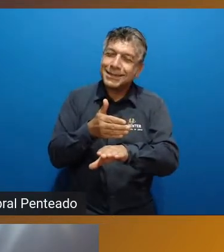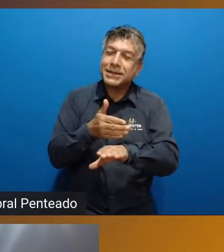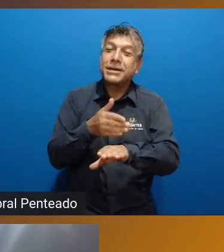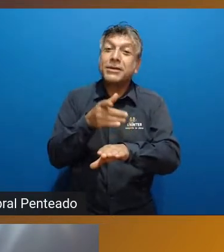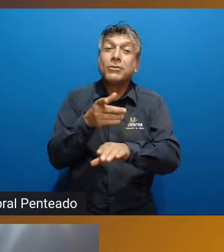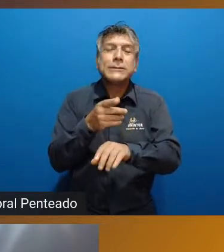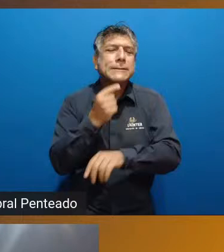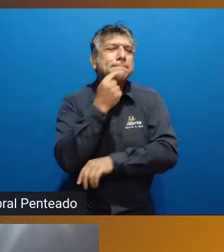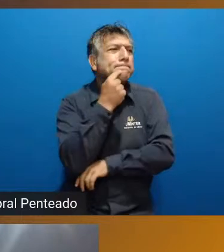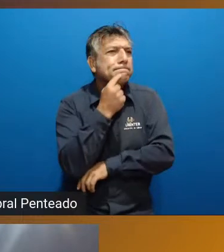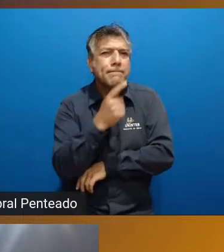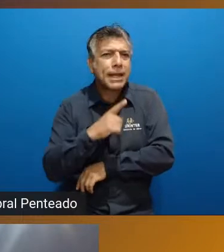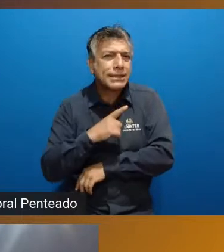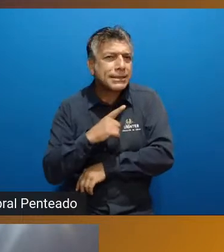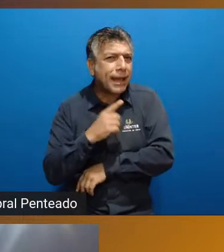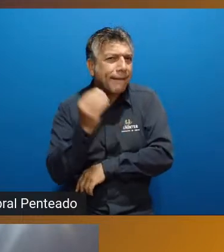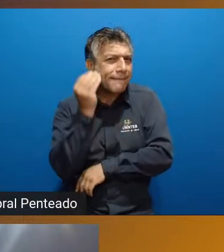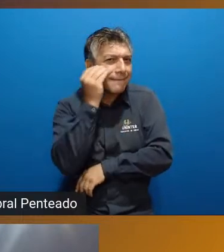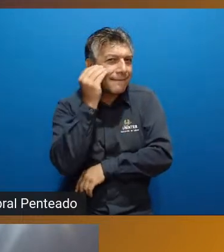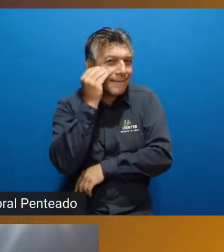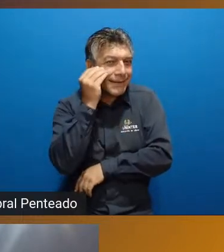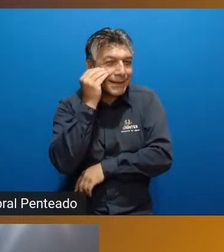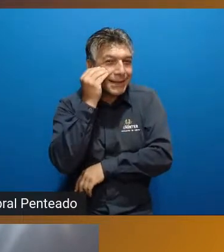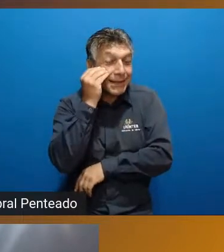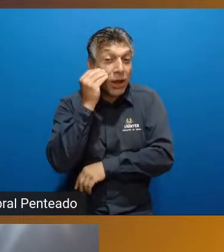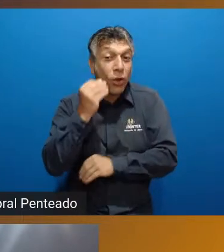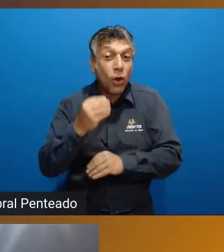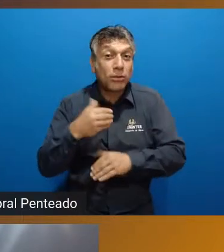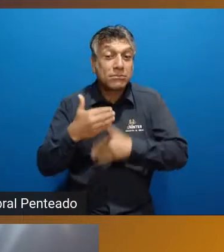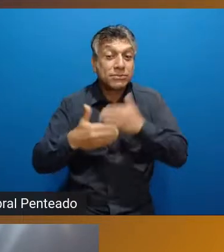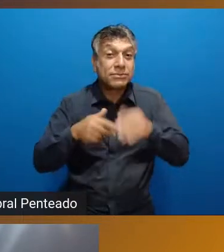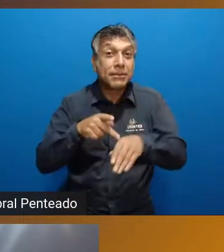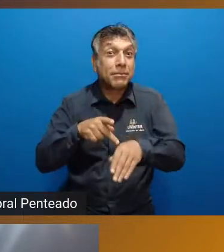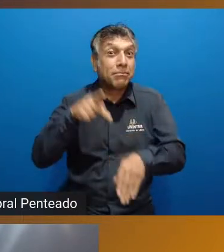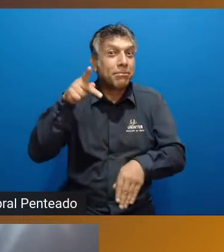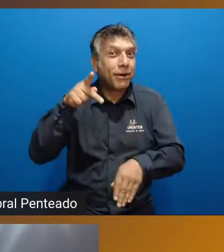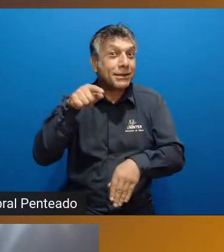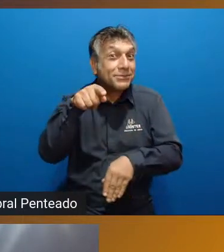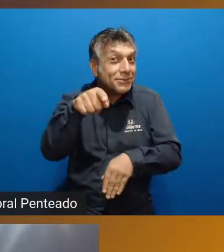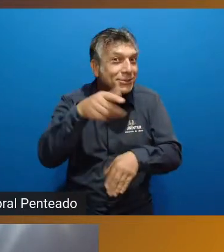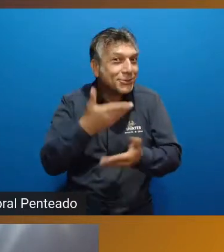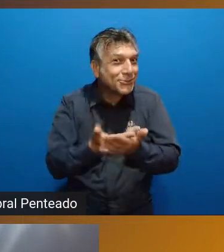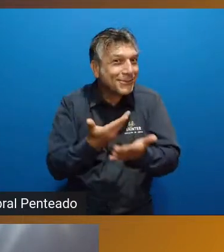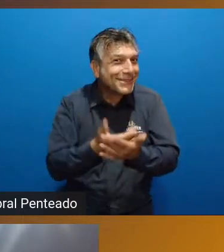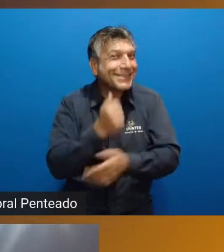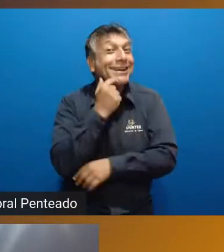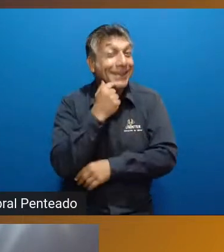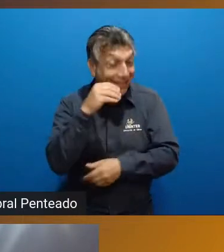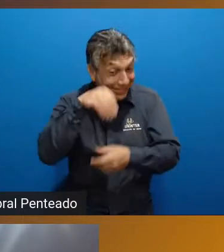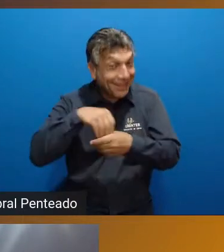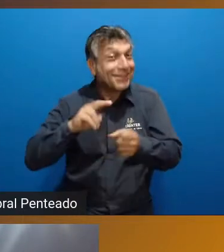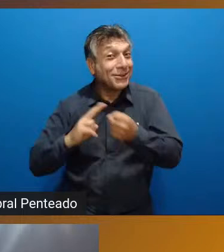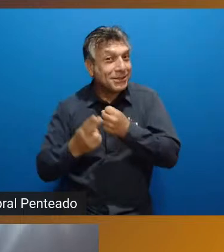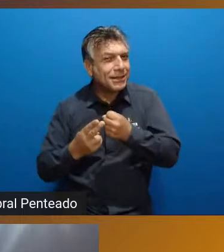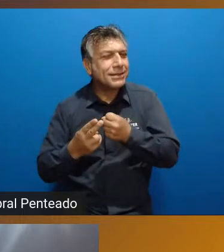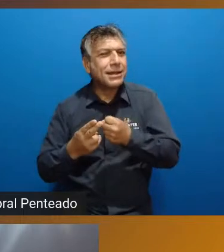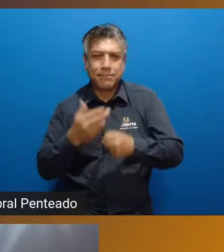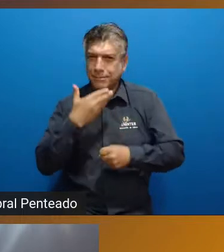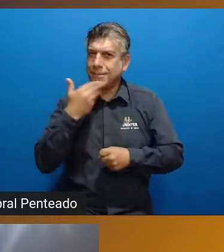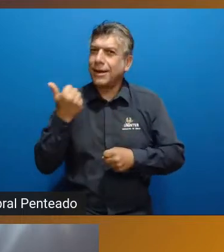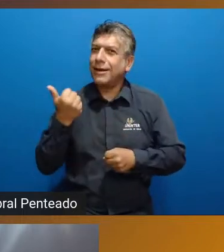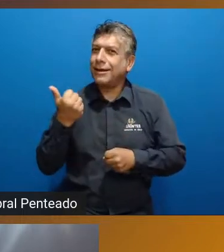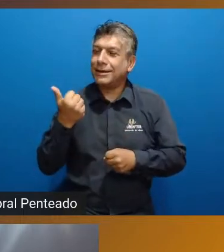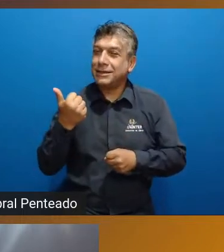procure saber quais são as oportunidades de especialização que a Uninter tem para que você possa fazer. É um diferencial no mercado.